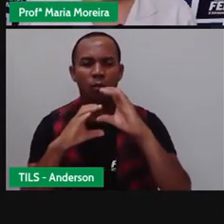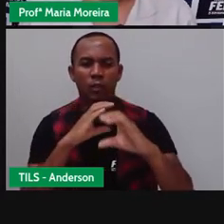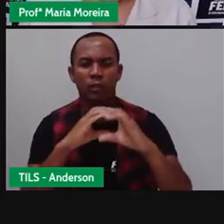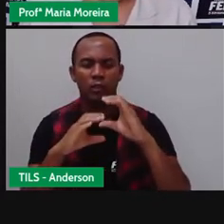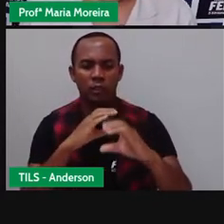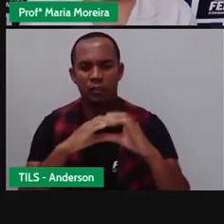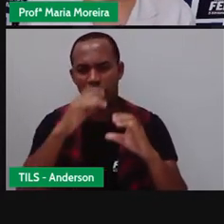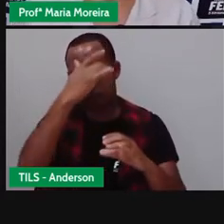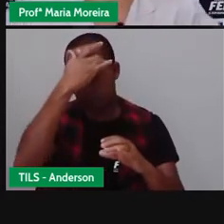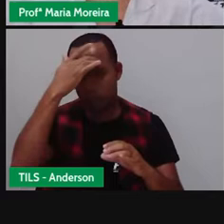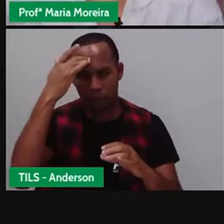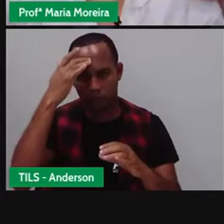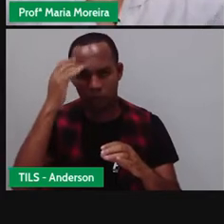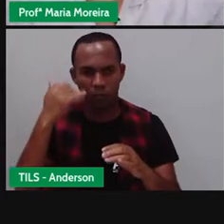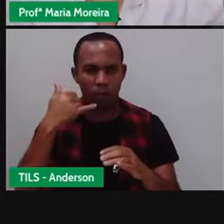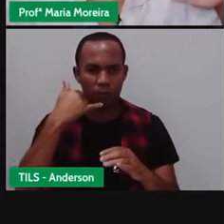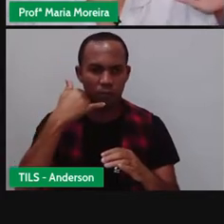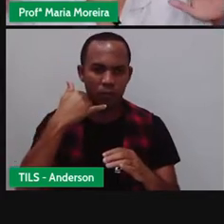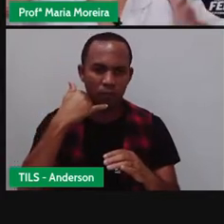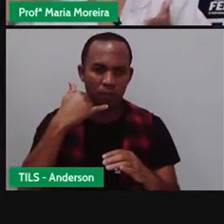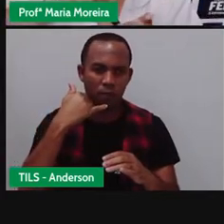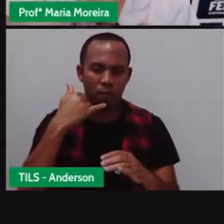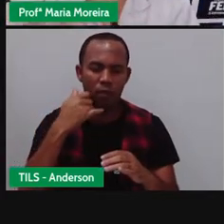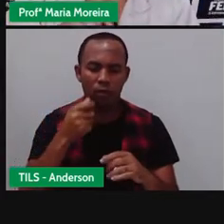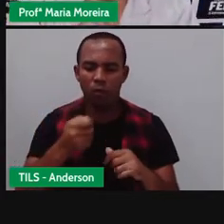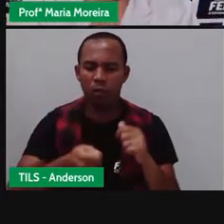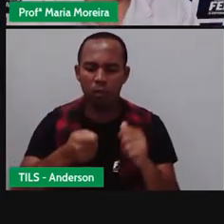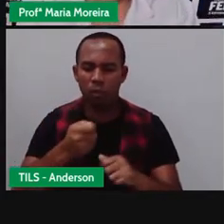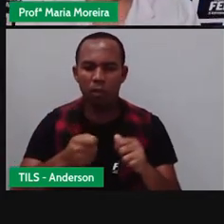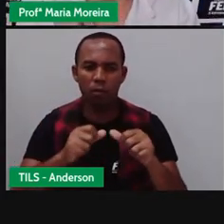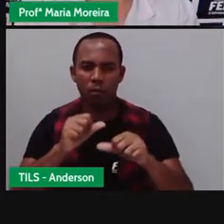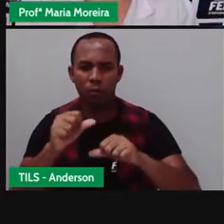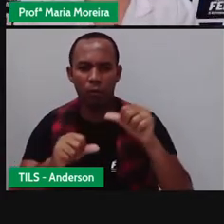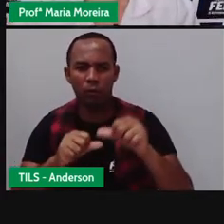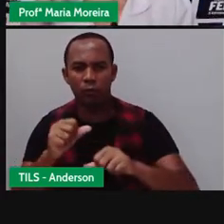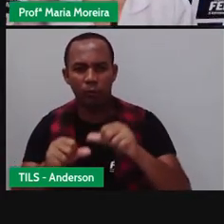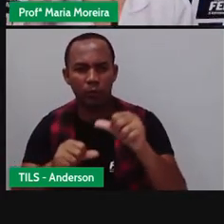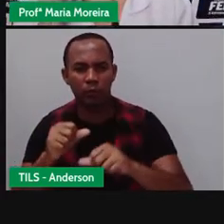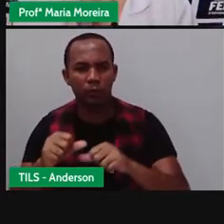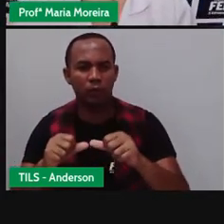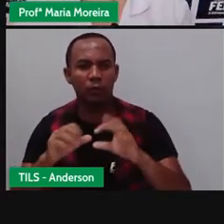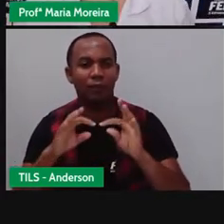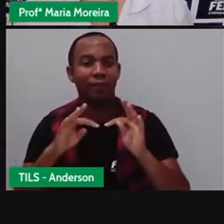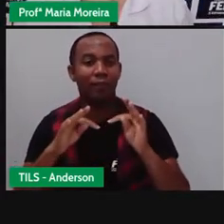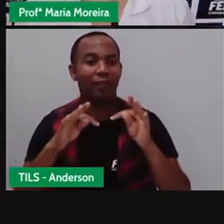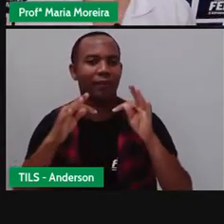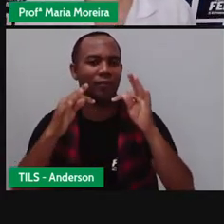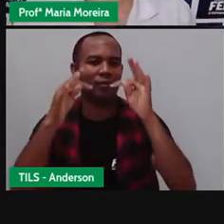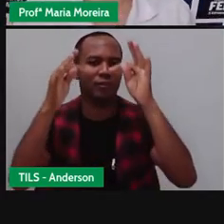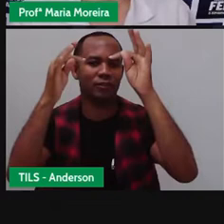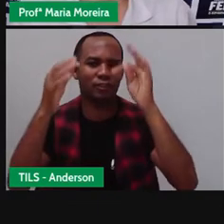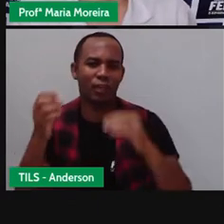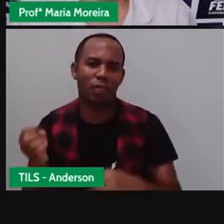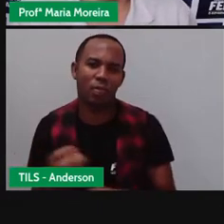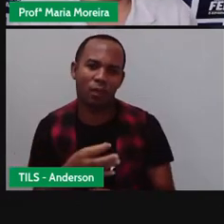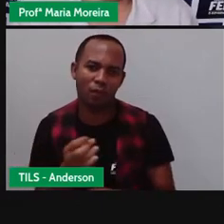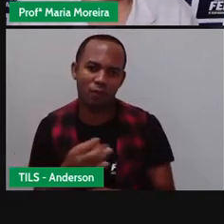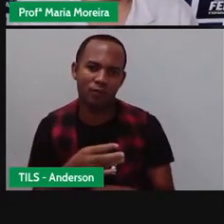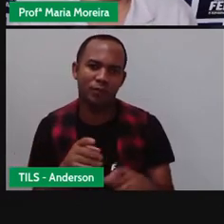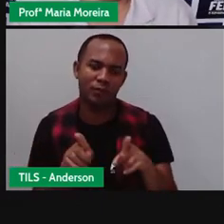entre os indivíduos. Então a gente sai daquele telégrafo dos braços, vai para aquele, ó, do código MOS, e enfim o nosso